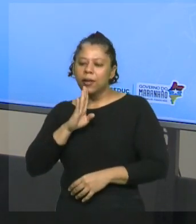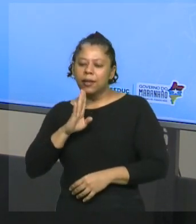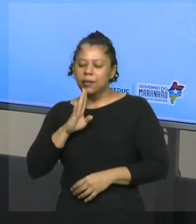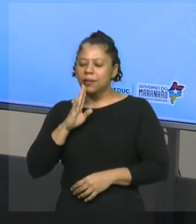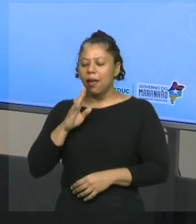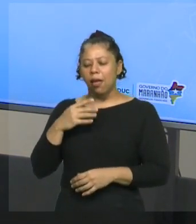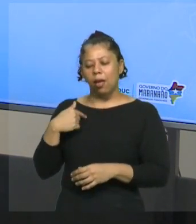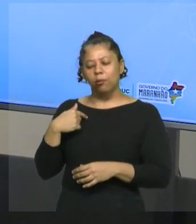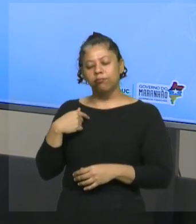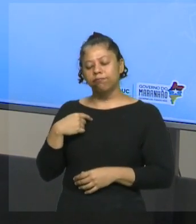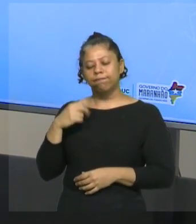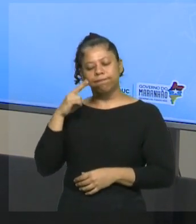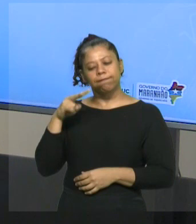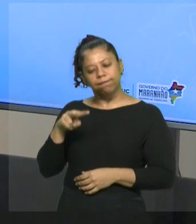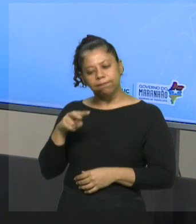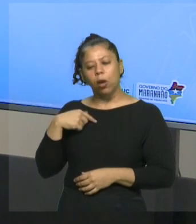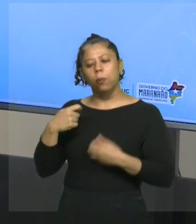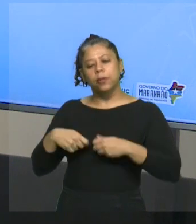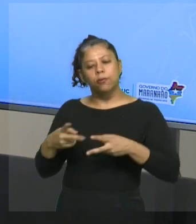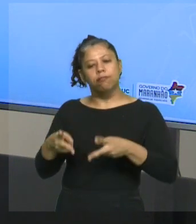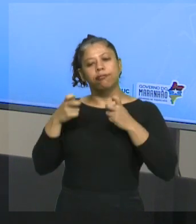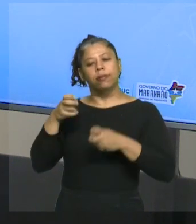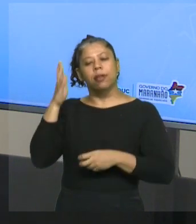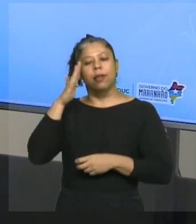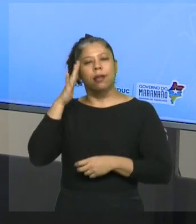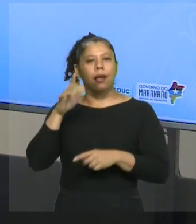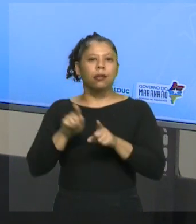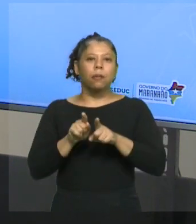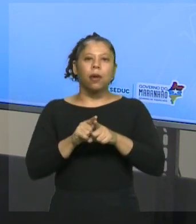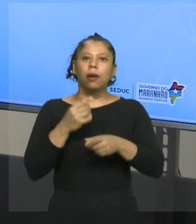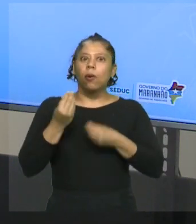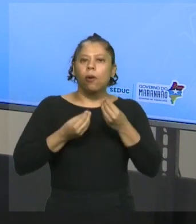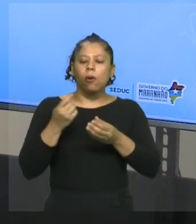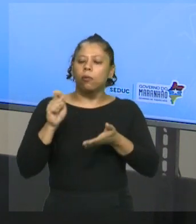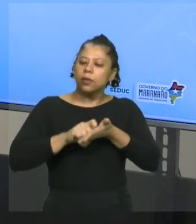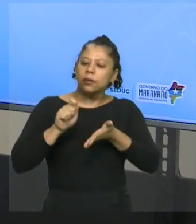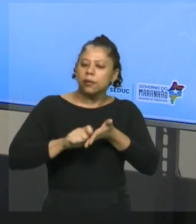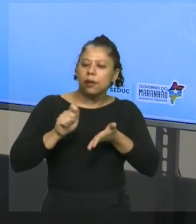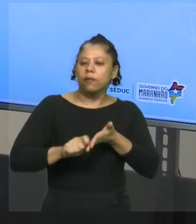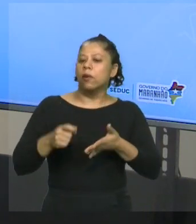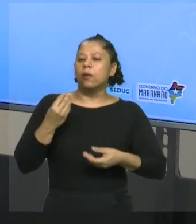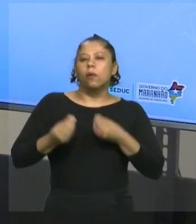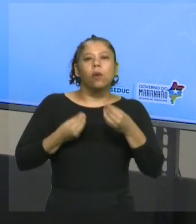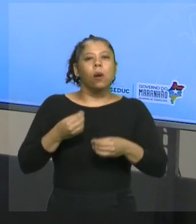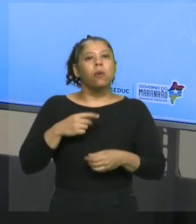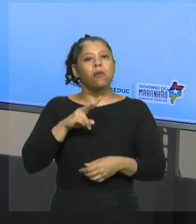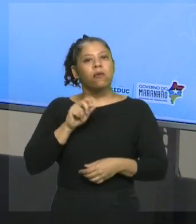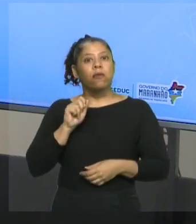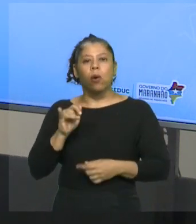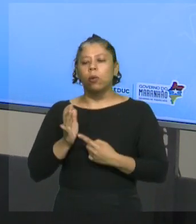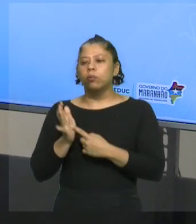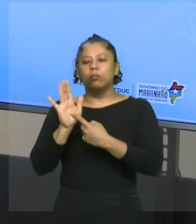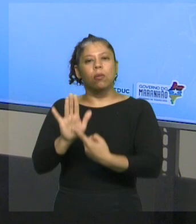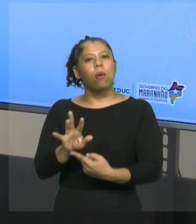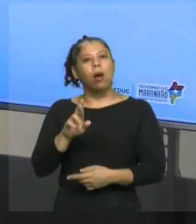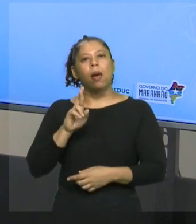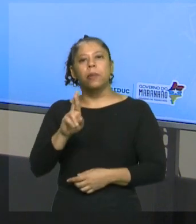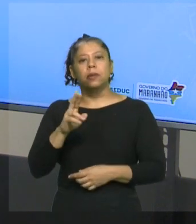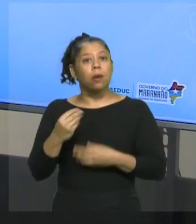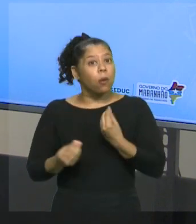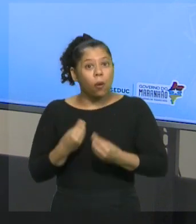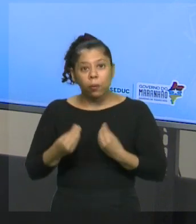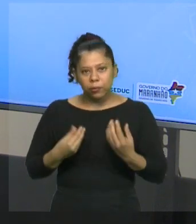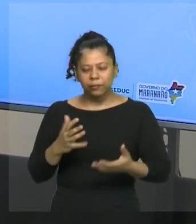estiver ali de frente e preciso também saber como escrever e como representar, no caso, o conjunto.